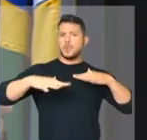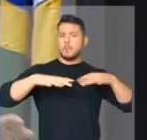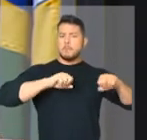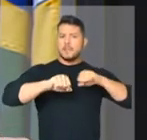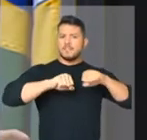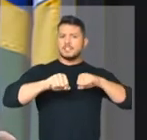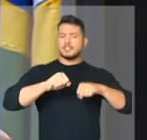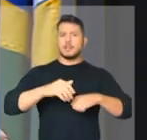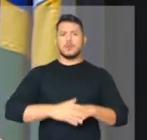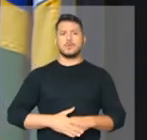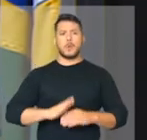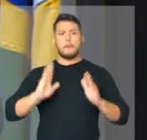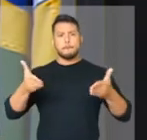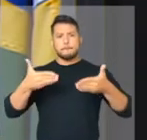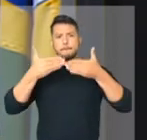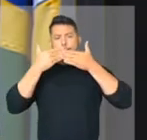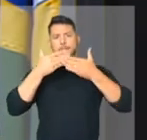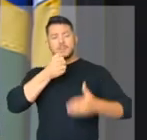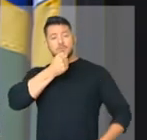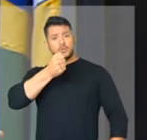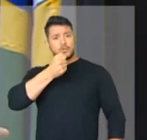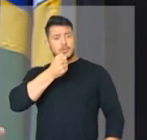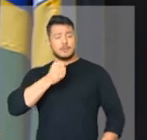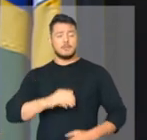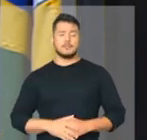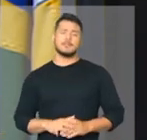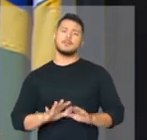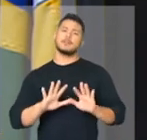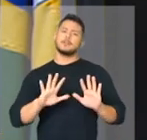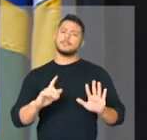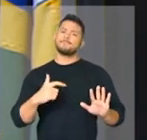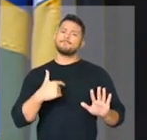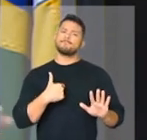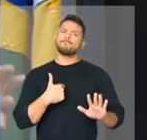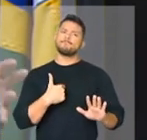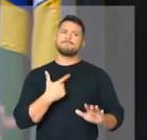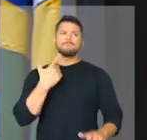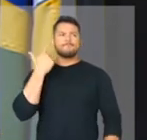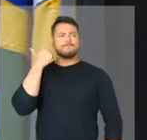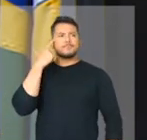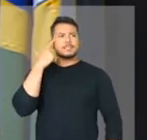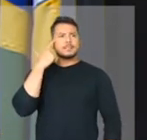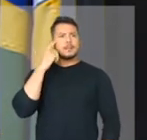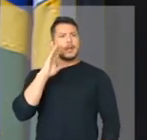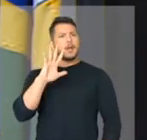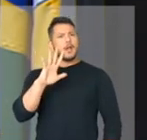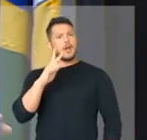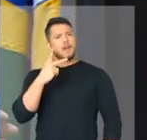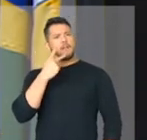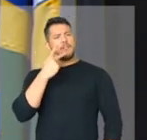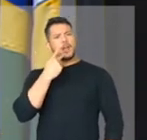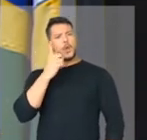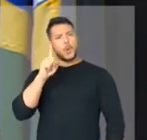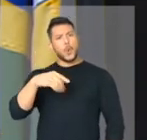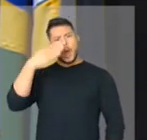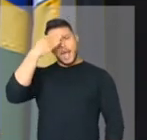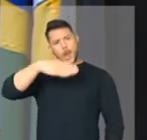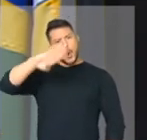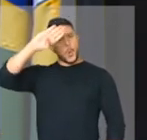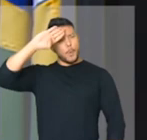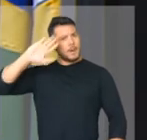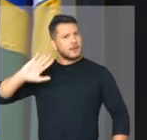e ataque à democracia. Quando ela começou a falar, eu juro que eu pensei que ela ia fazer um meia-culpa sobre Cuba. Mas não.